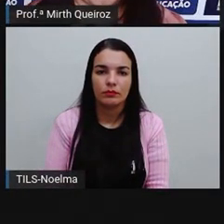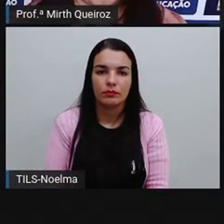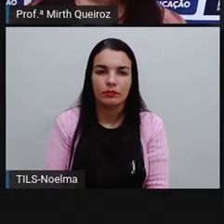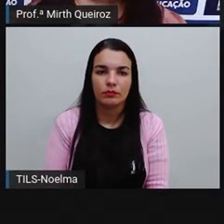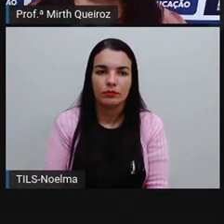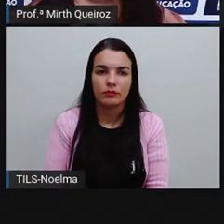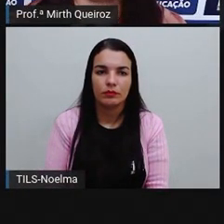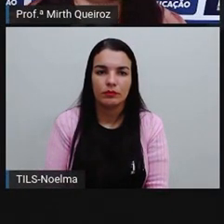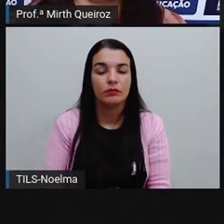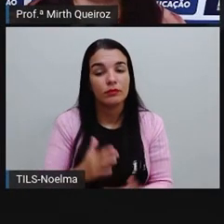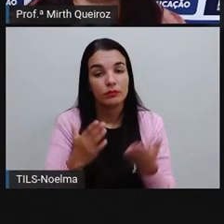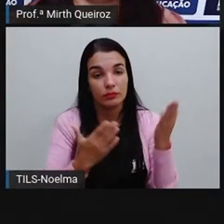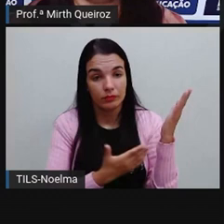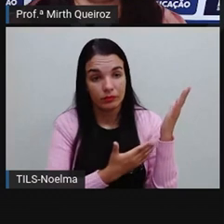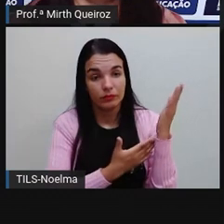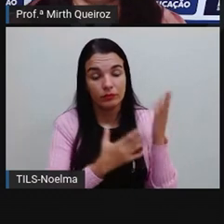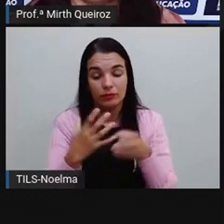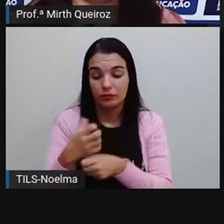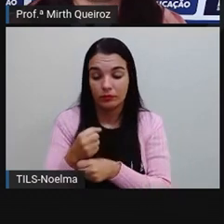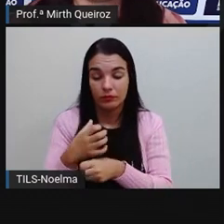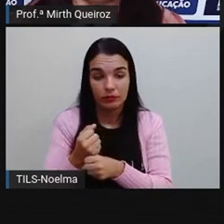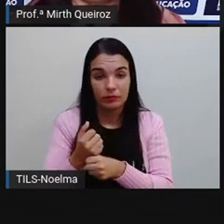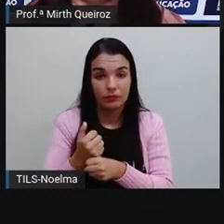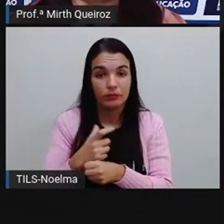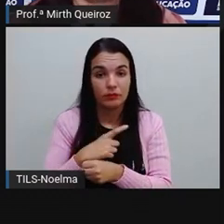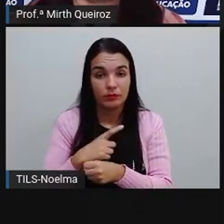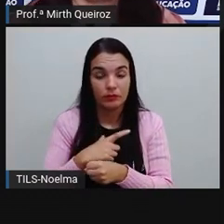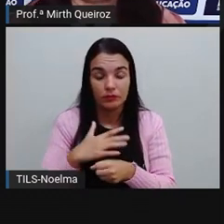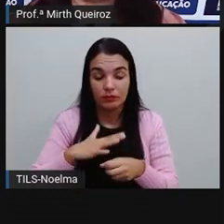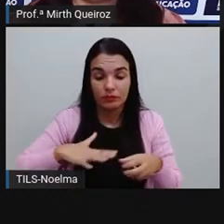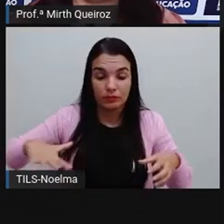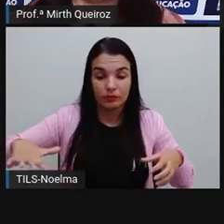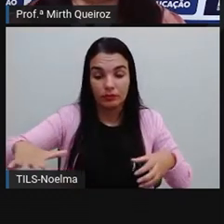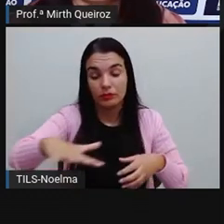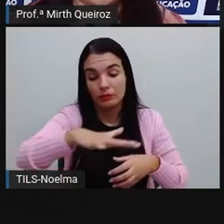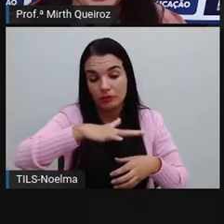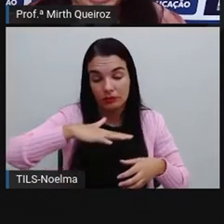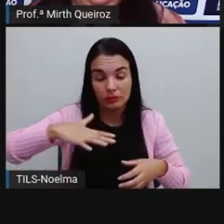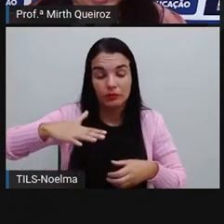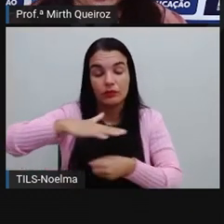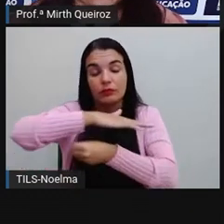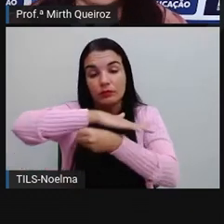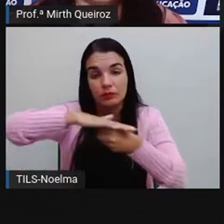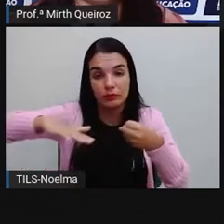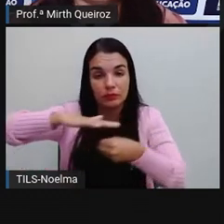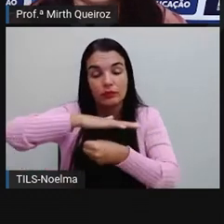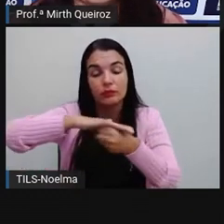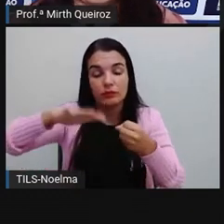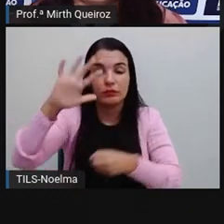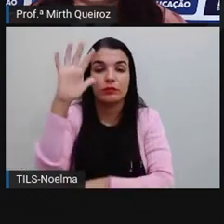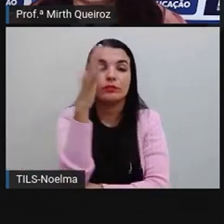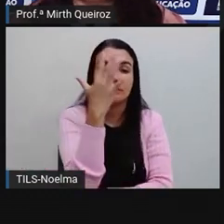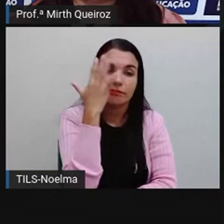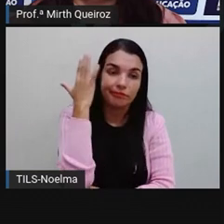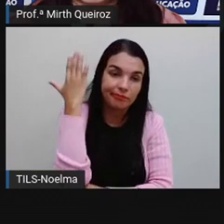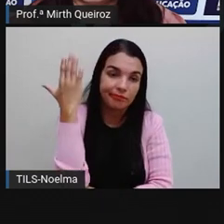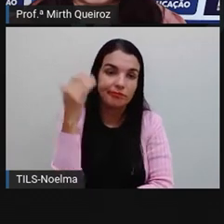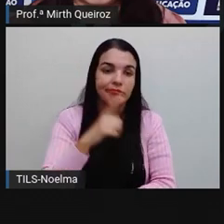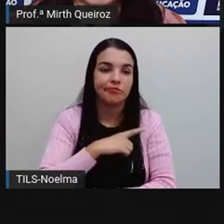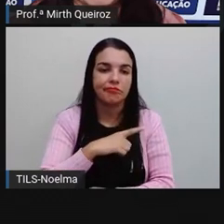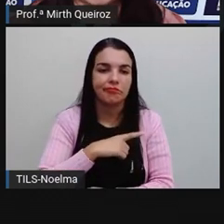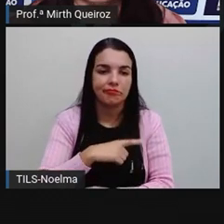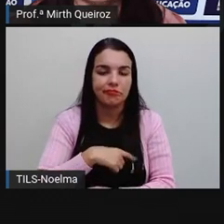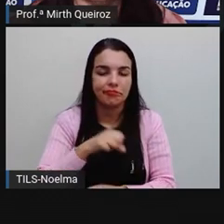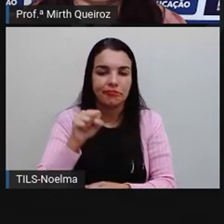Essa seria a soma dos dois maiores anos, né? Que no mês de janeiro aí, houve a maior quantidade